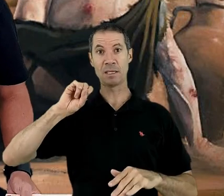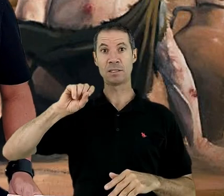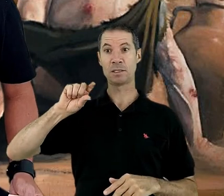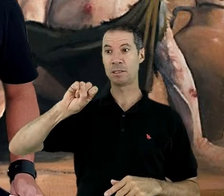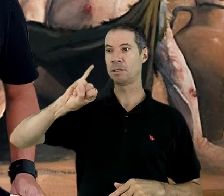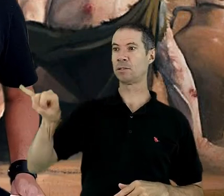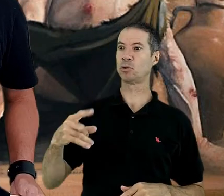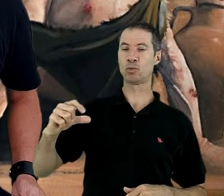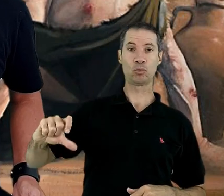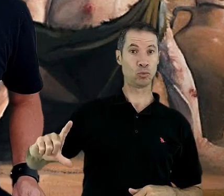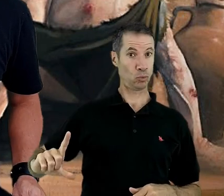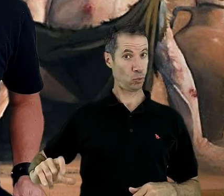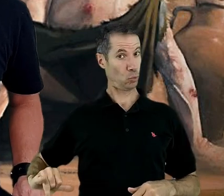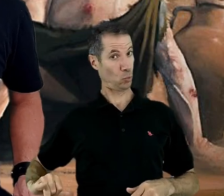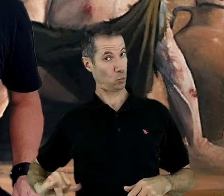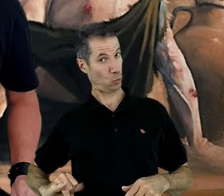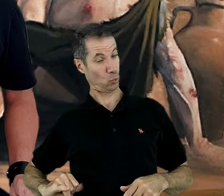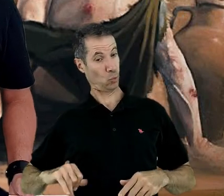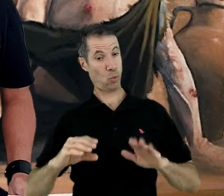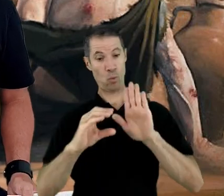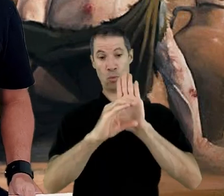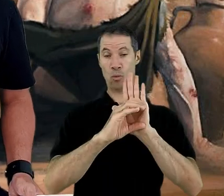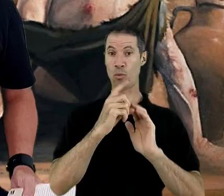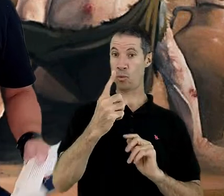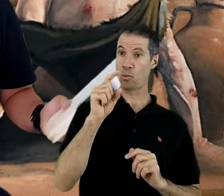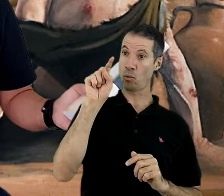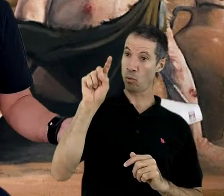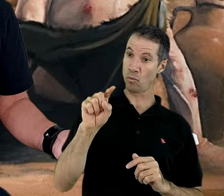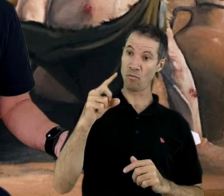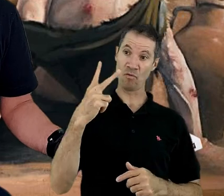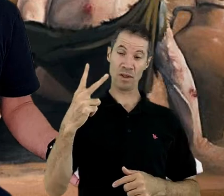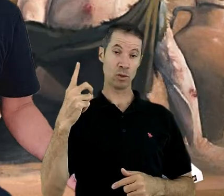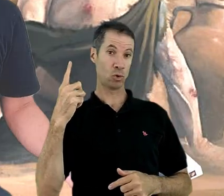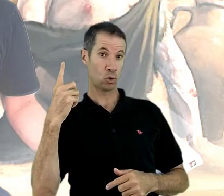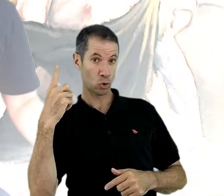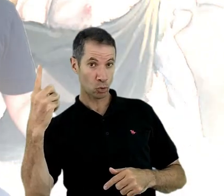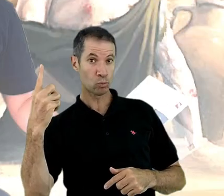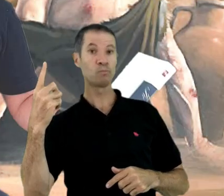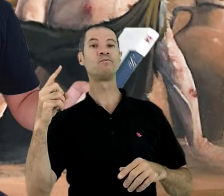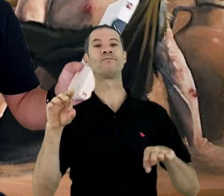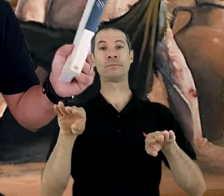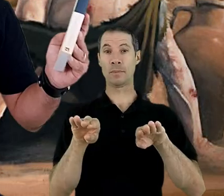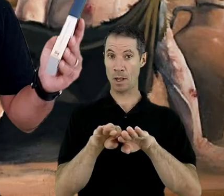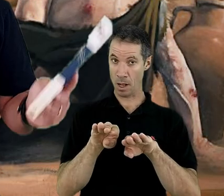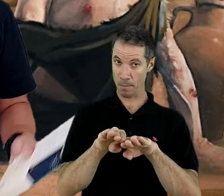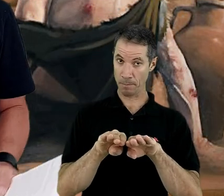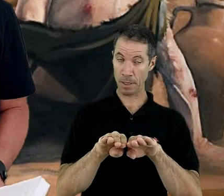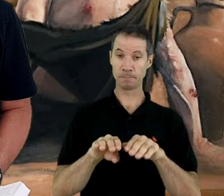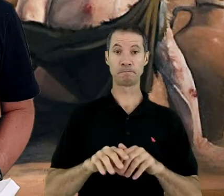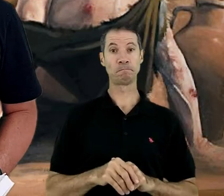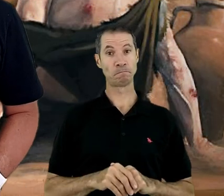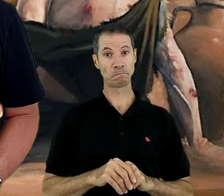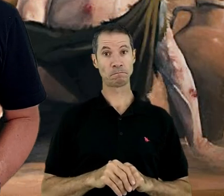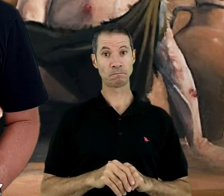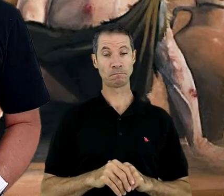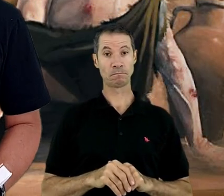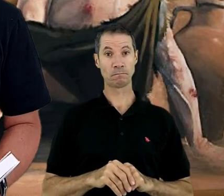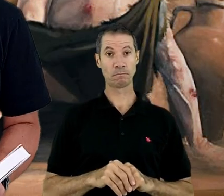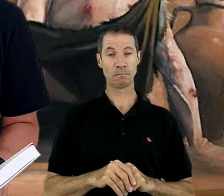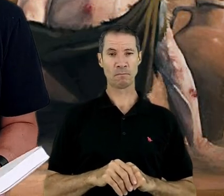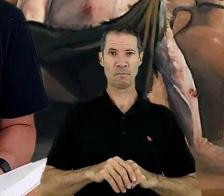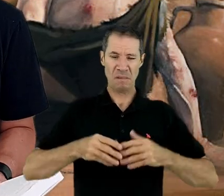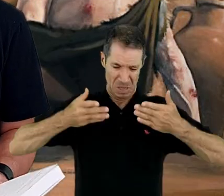verso 1. Ainda no capítulo 1, verso 21, a célebre frase. Nú saiu do